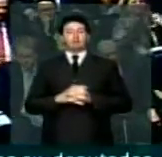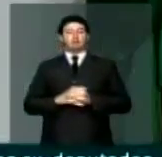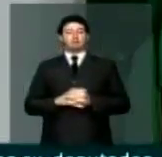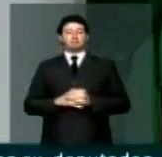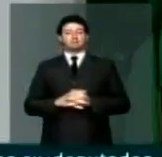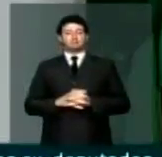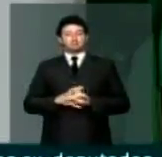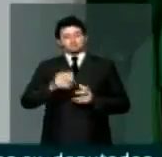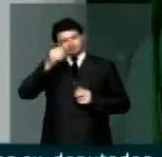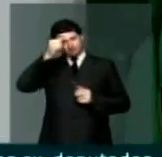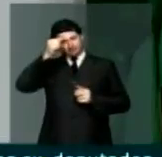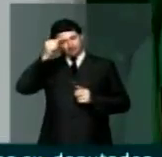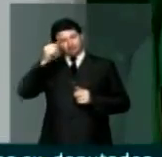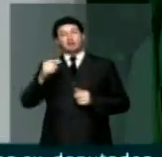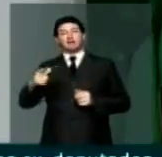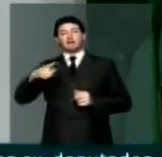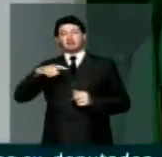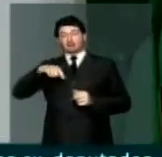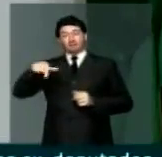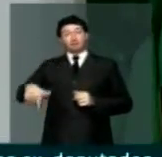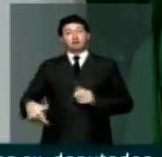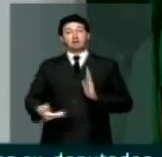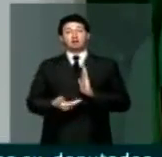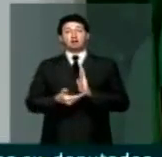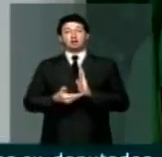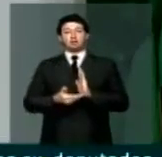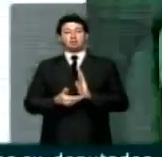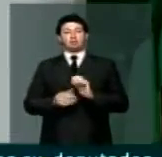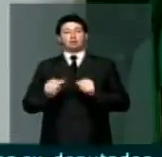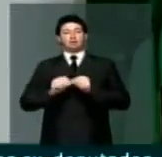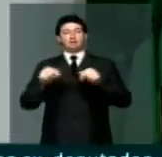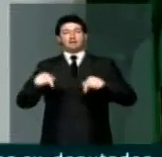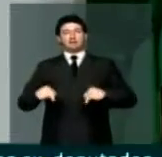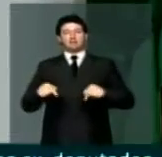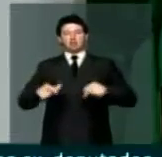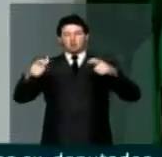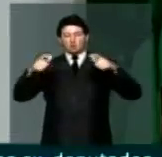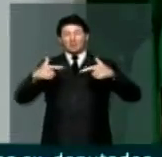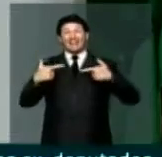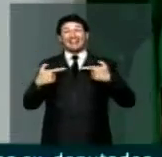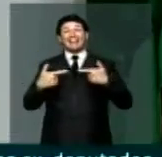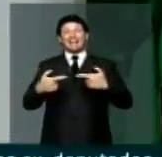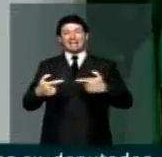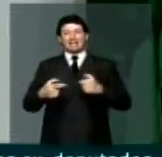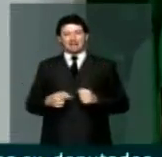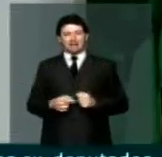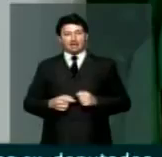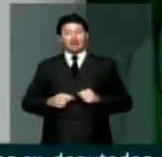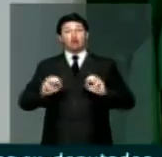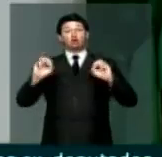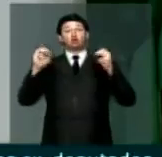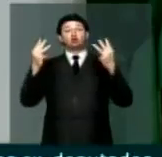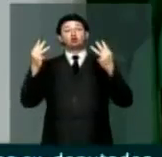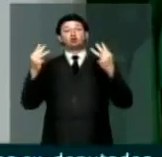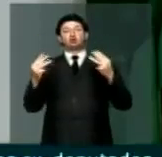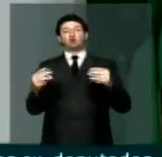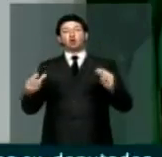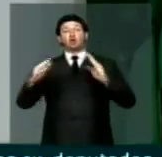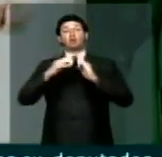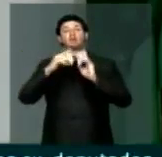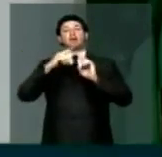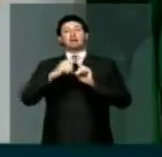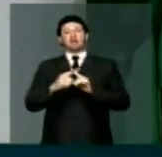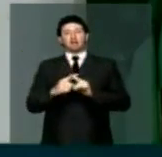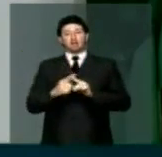Eduardo, passou por esta casa e fez dela trincheira, palco e templo. Nós,